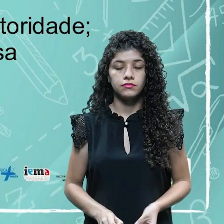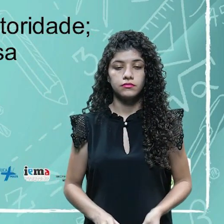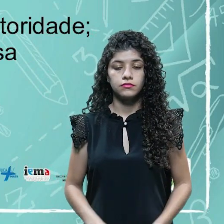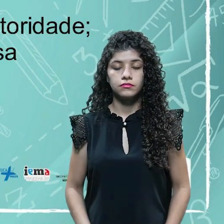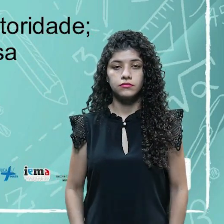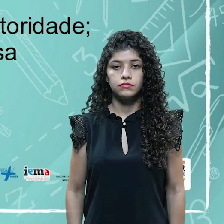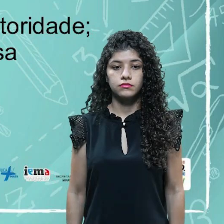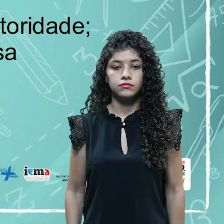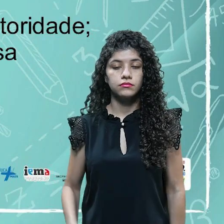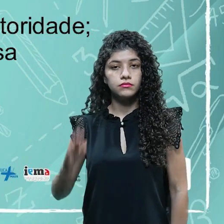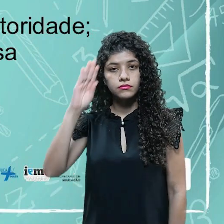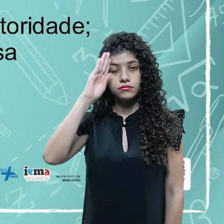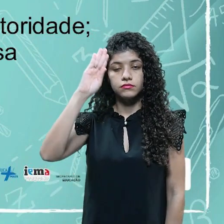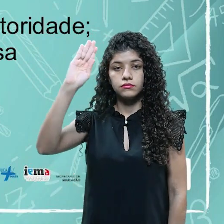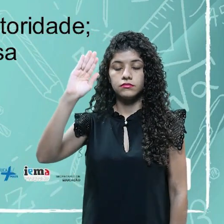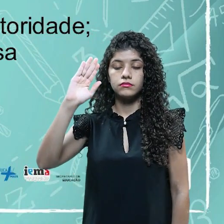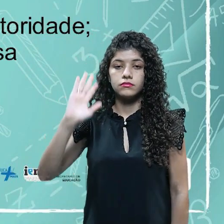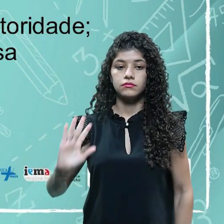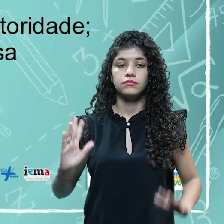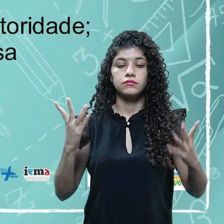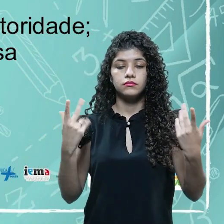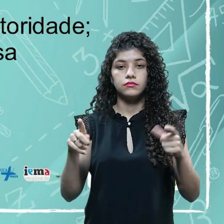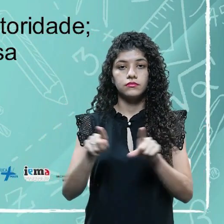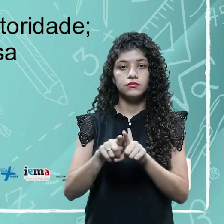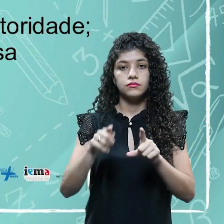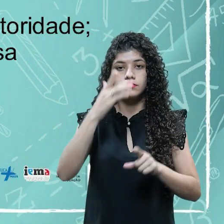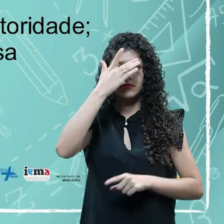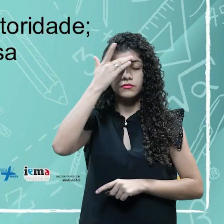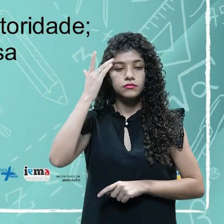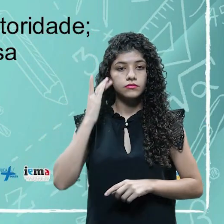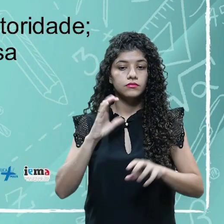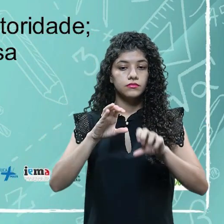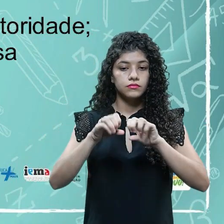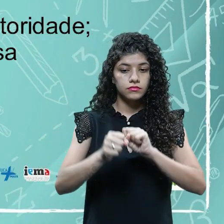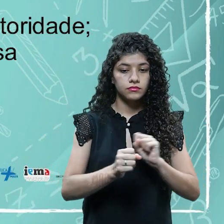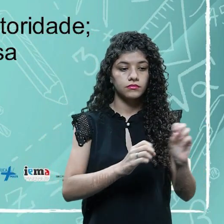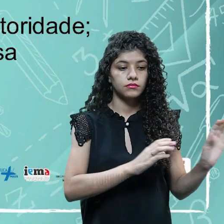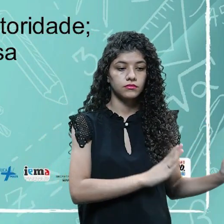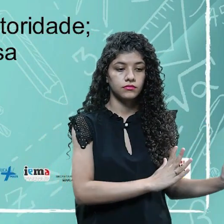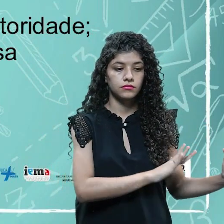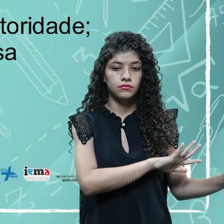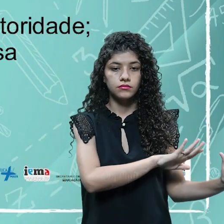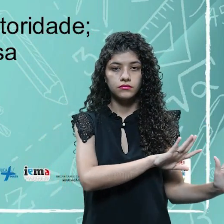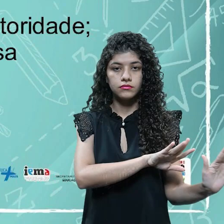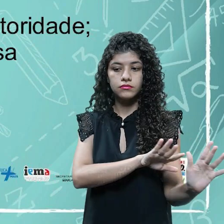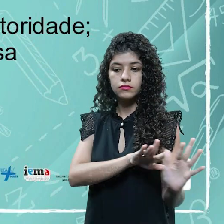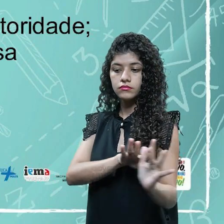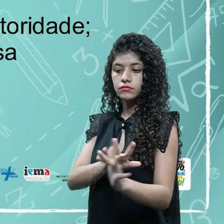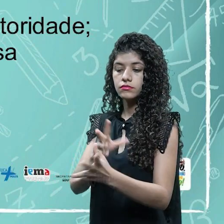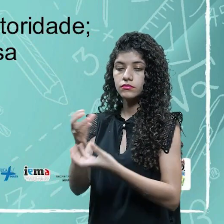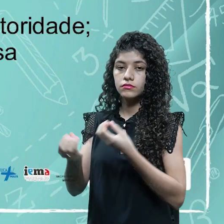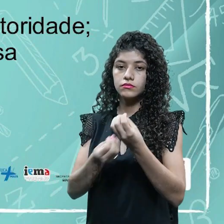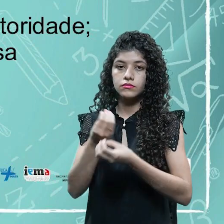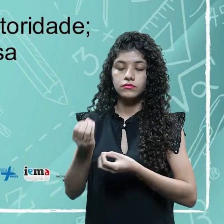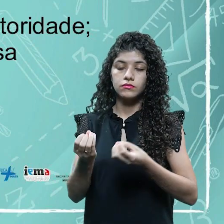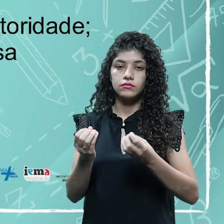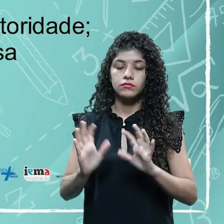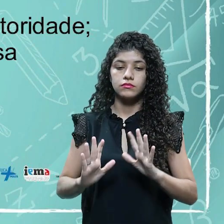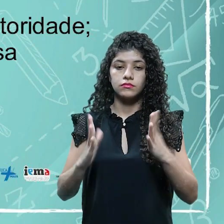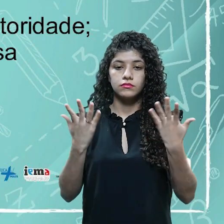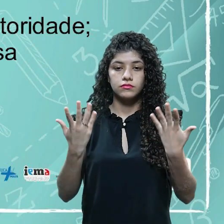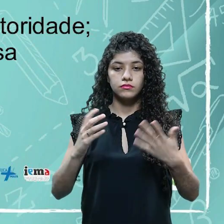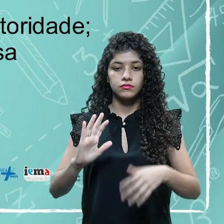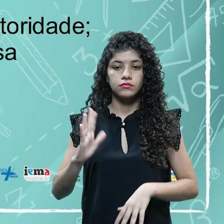principais para um evento de formatura. A entrada dos formandos, como é que vai ser essa entrada. Qual é o layout.